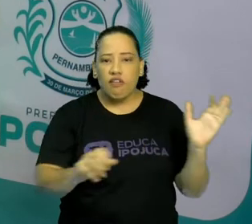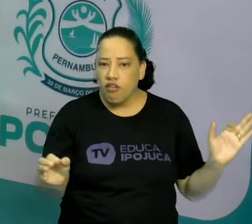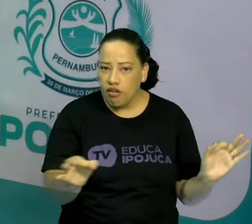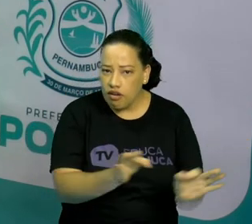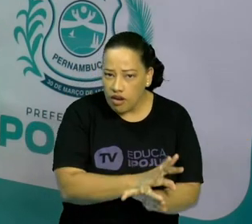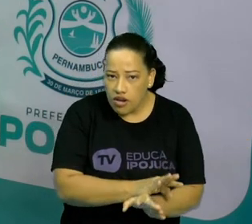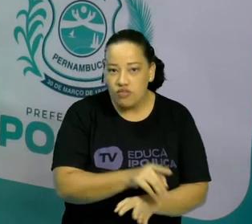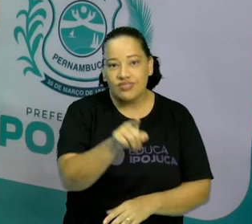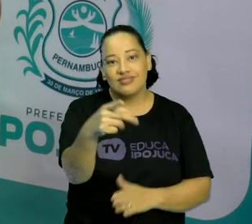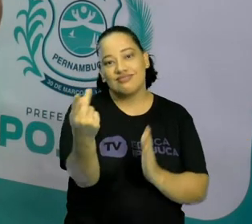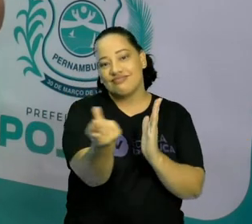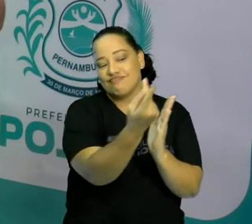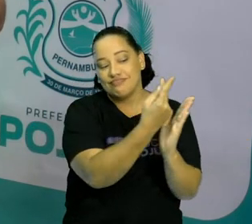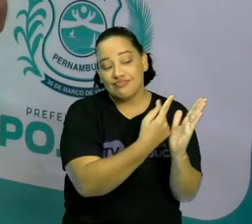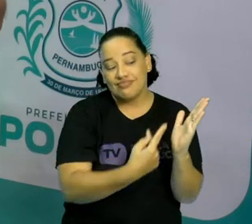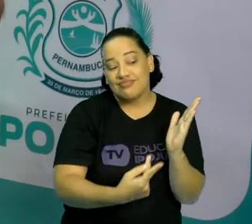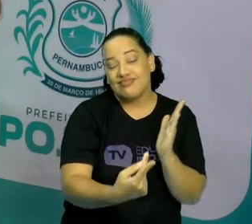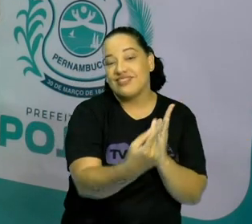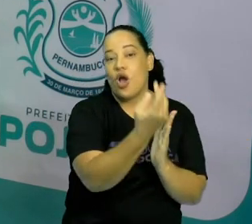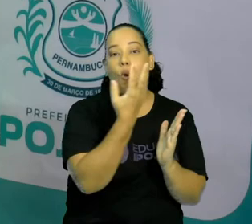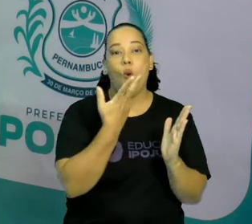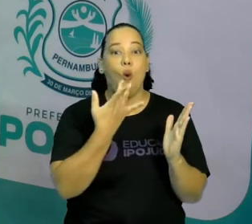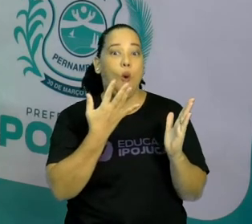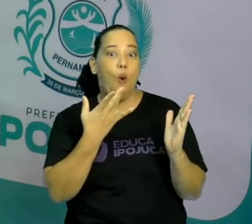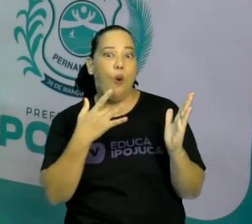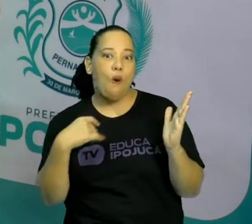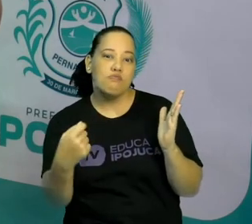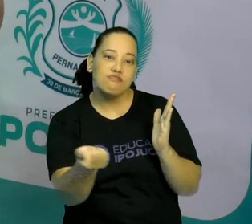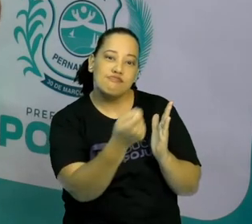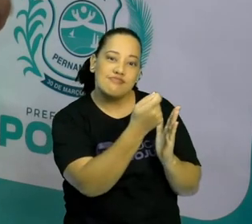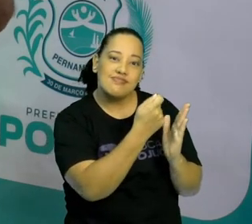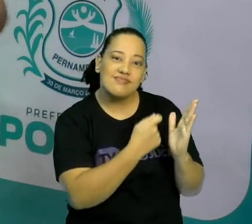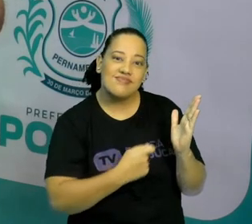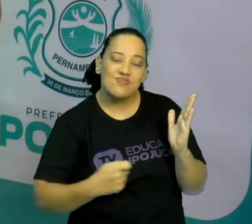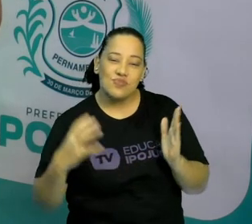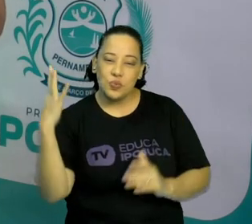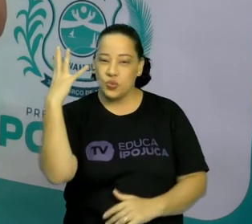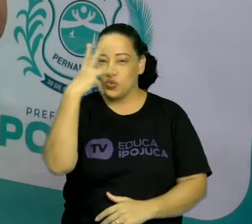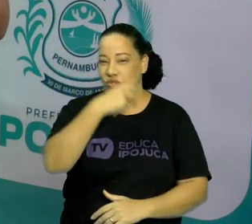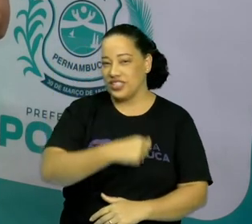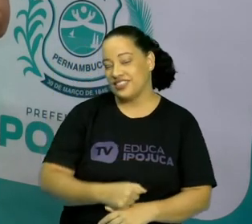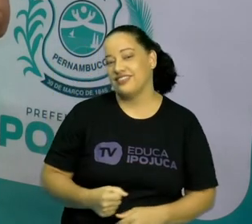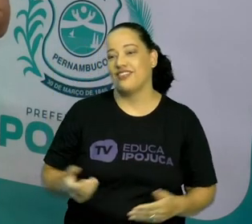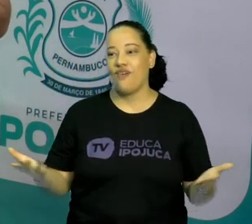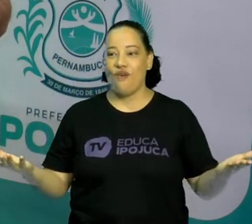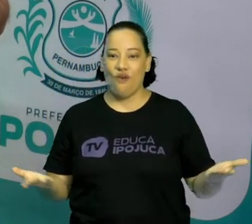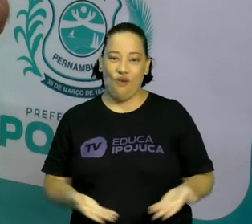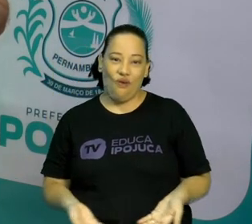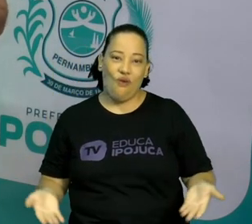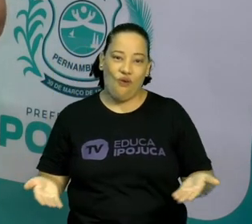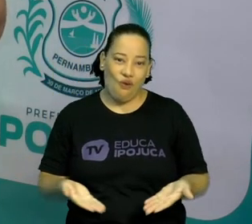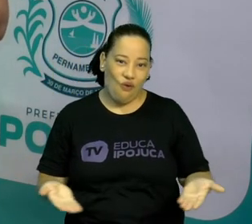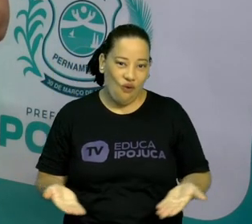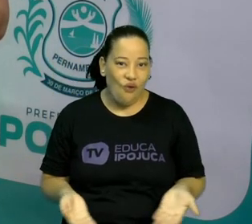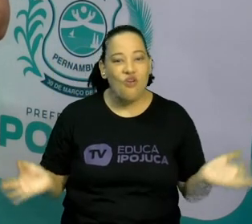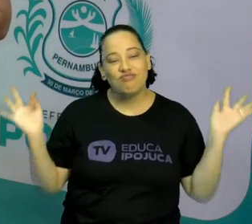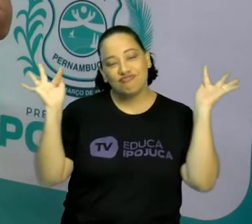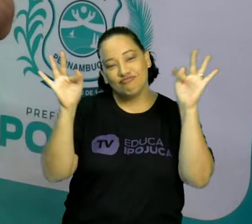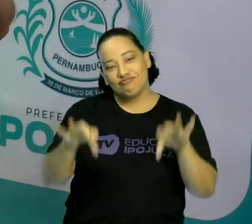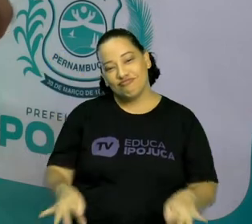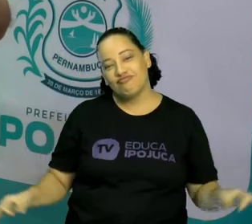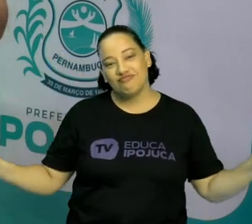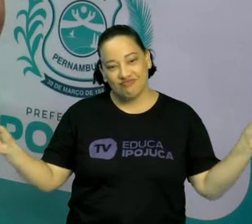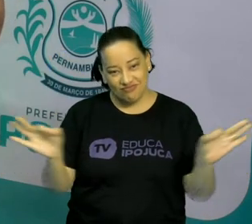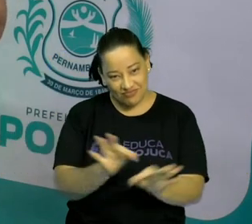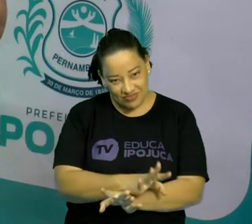ilustrar e dar um colorido bem bonito. Certo? Por hoje, a nossa aula já chegou ao final.